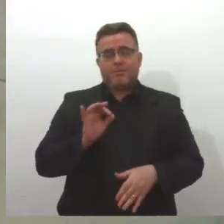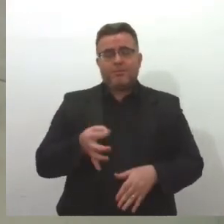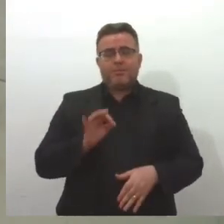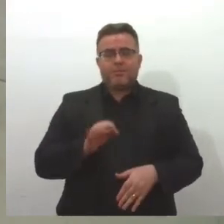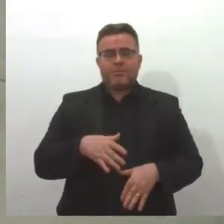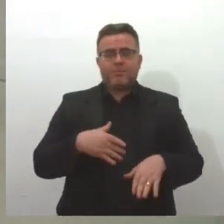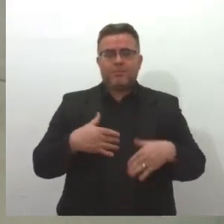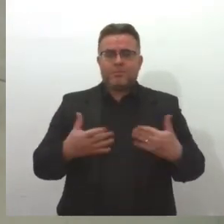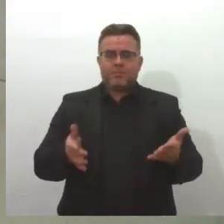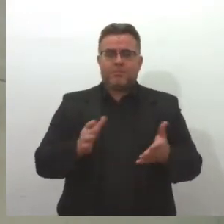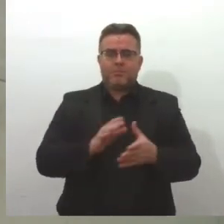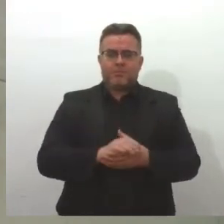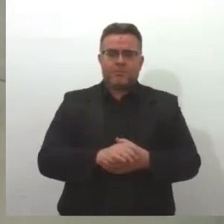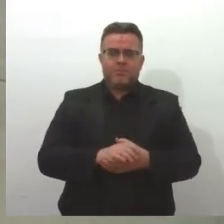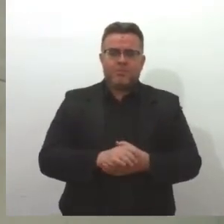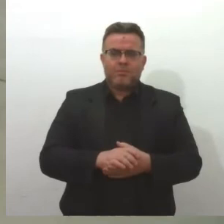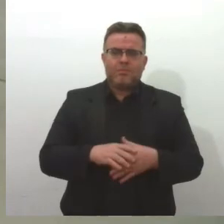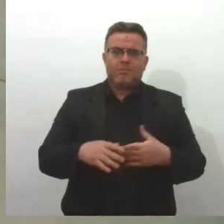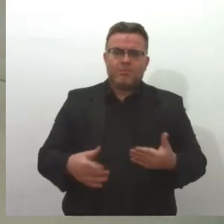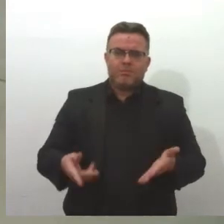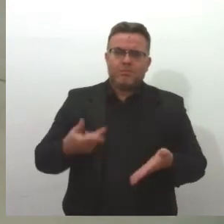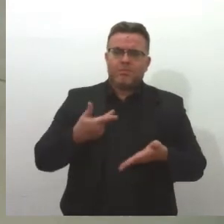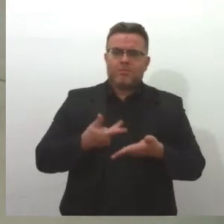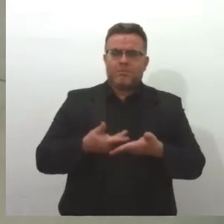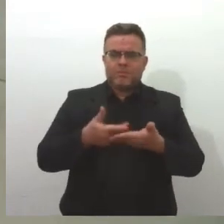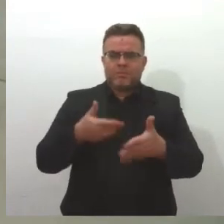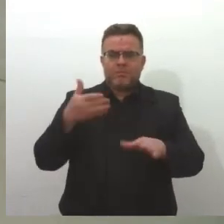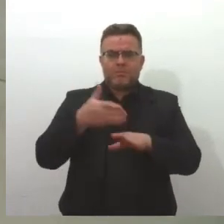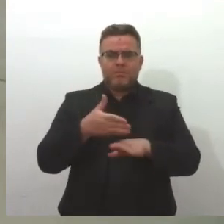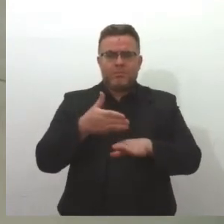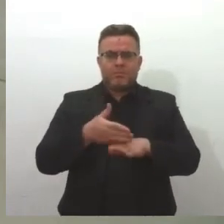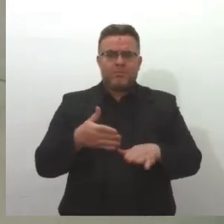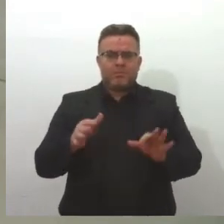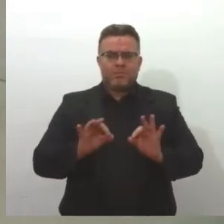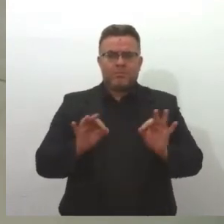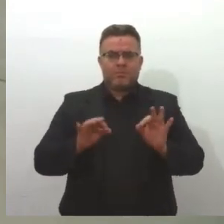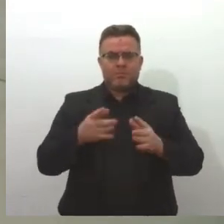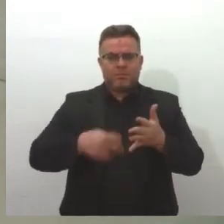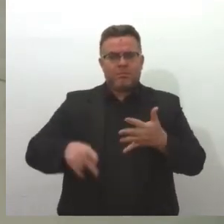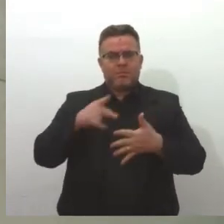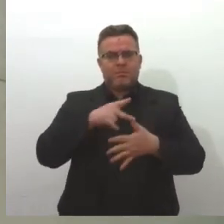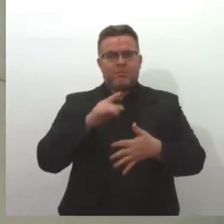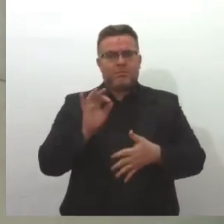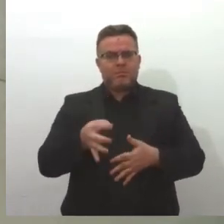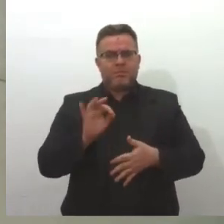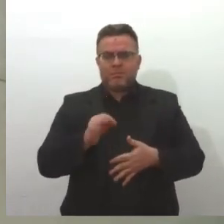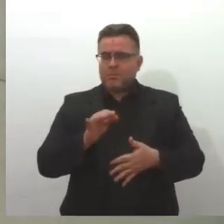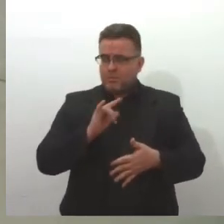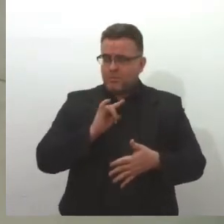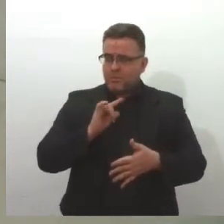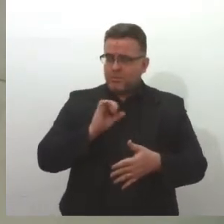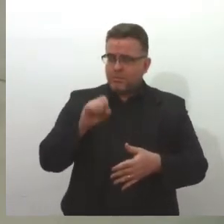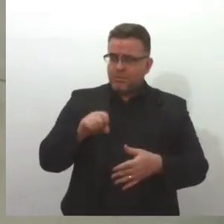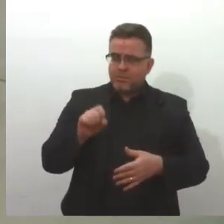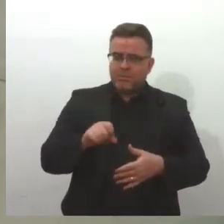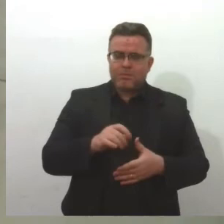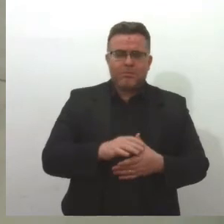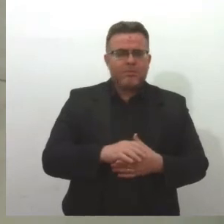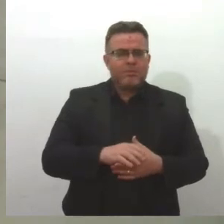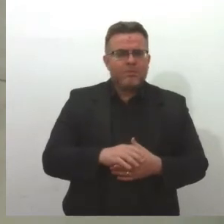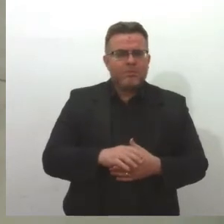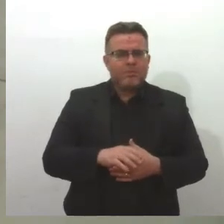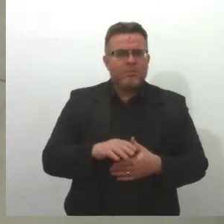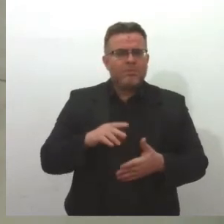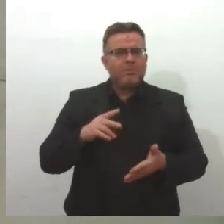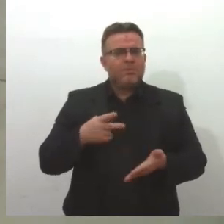comunicação aqui, os pacientes oncológicos têm prioridade. Conta para a gente. Sim, sim. Não só os pacientes